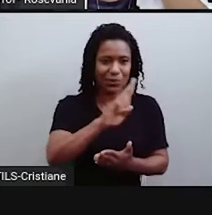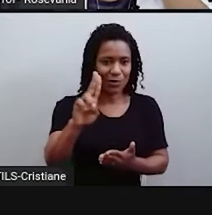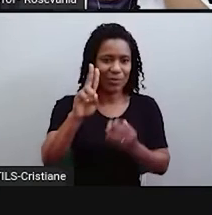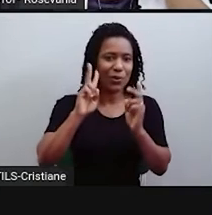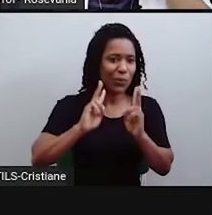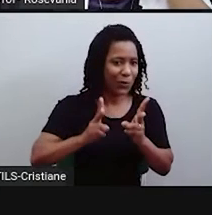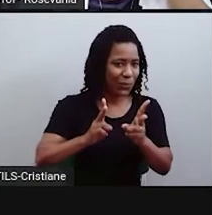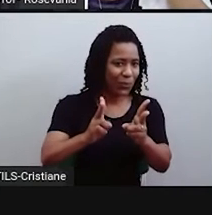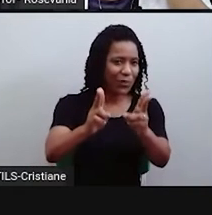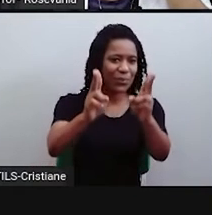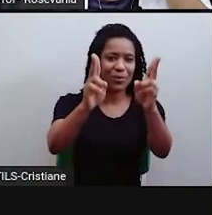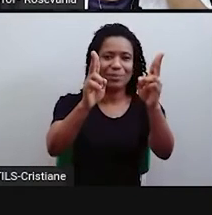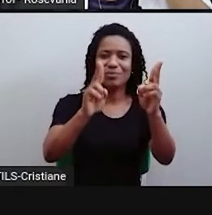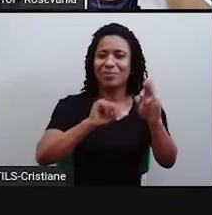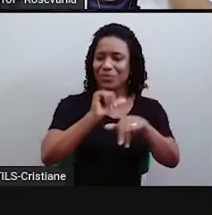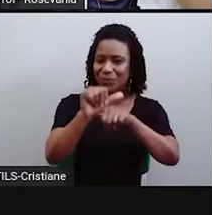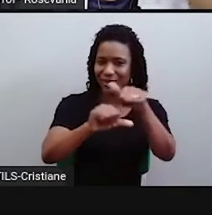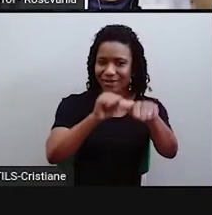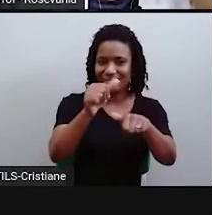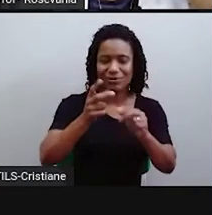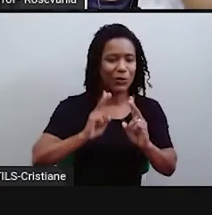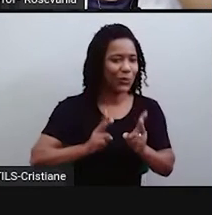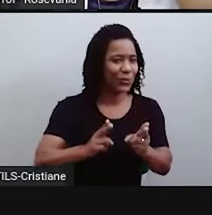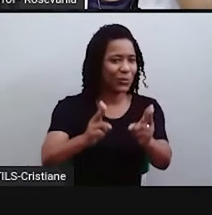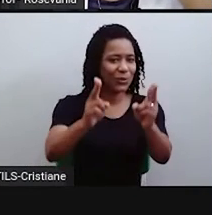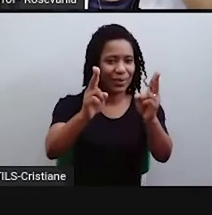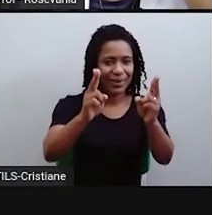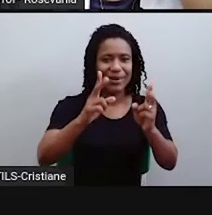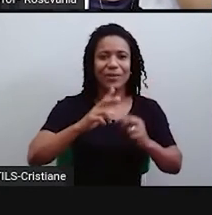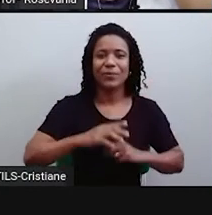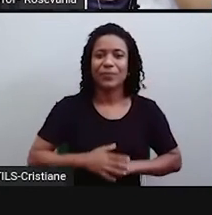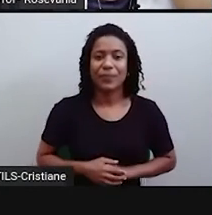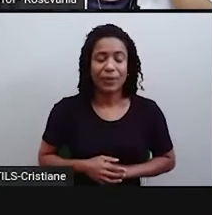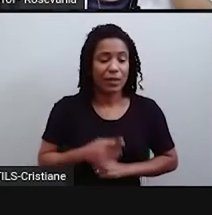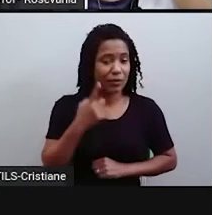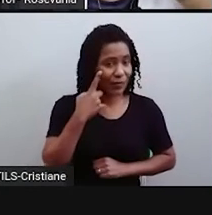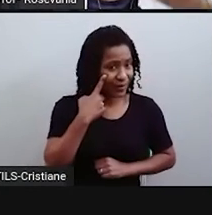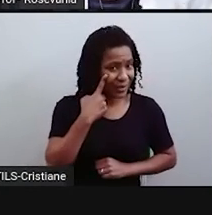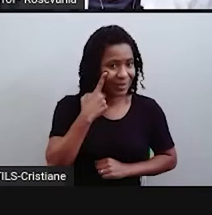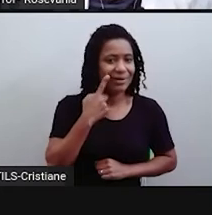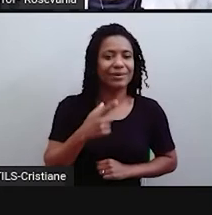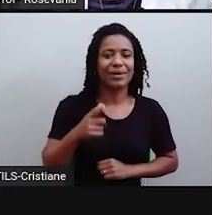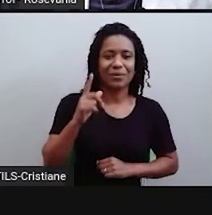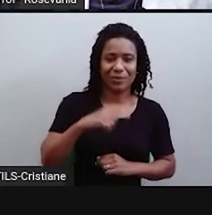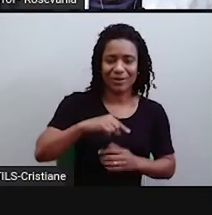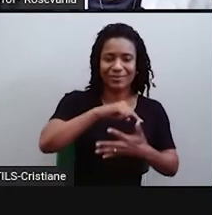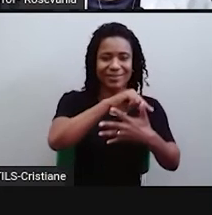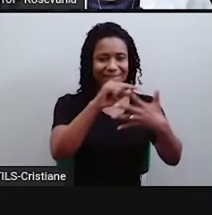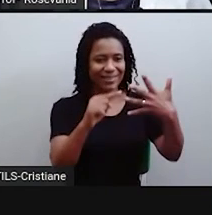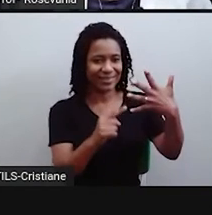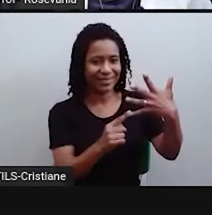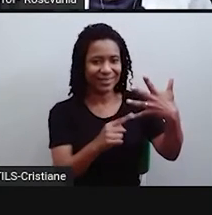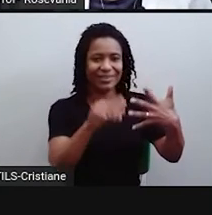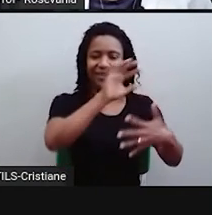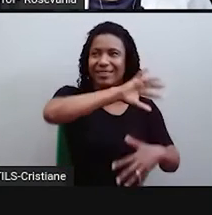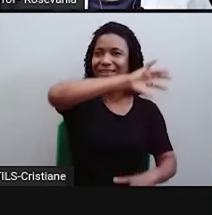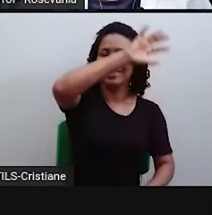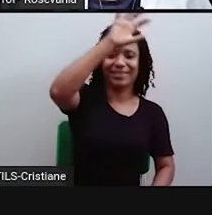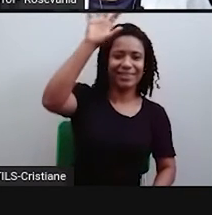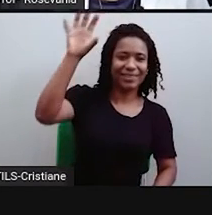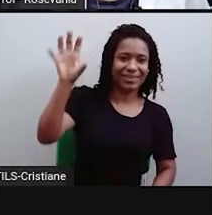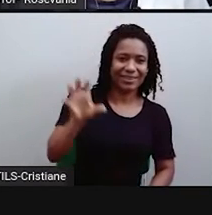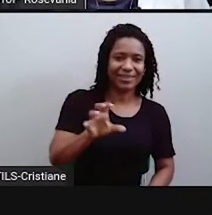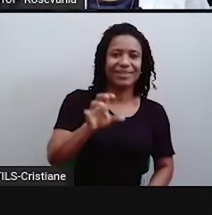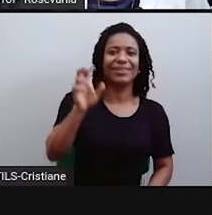alteração. Então, nesta década, se estabelece as cinco grandes regiões que conhecemos hoje, né, a região